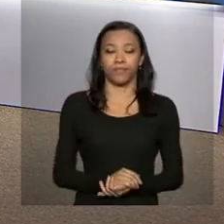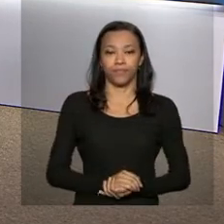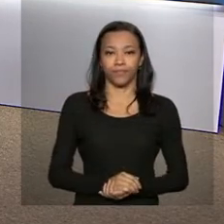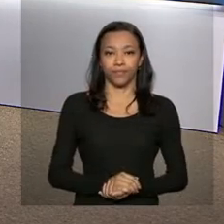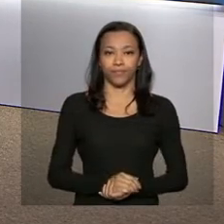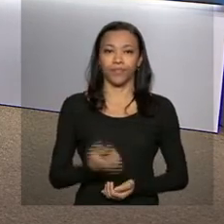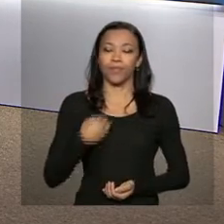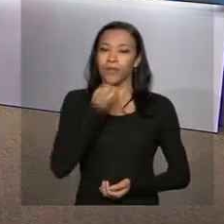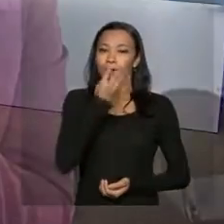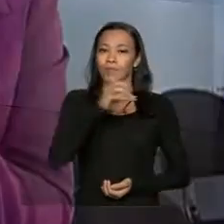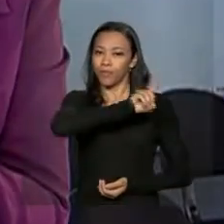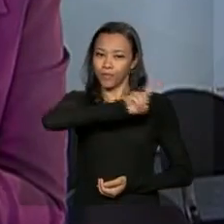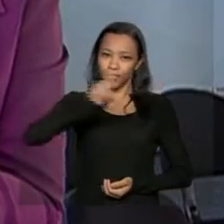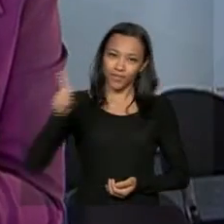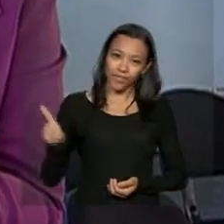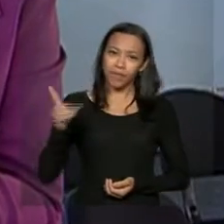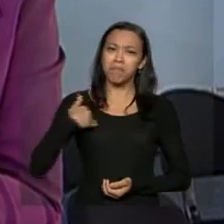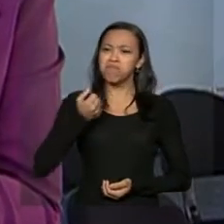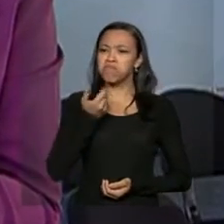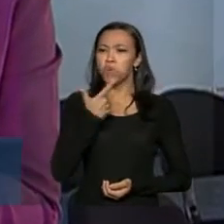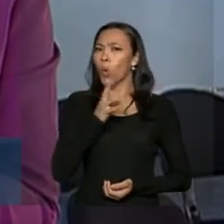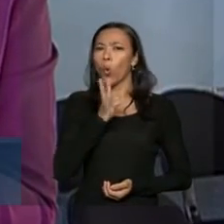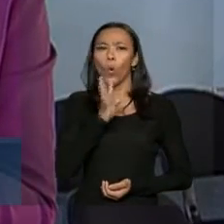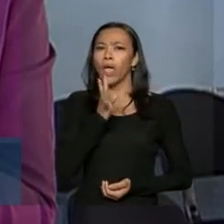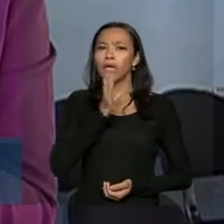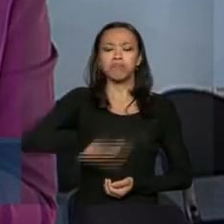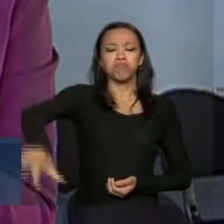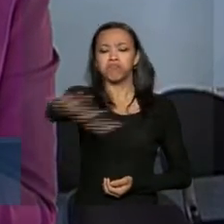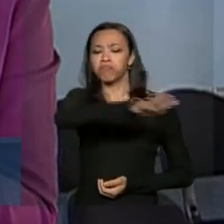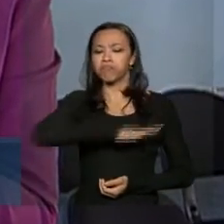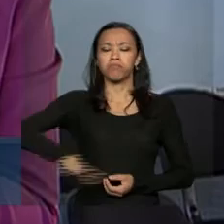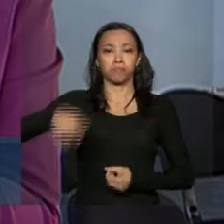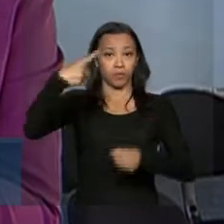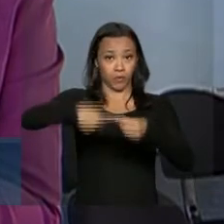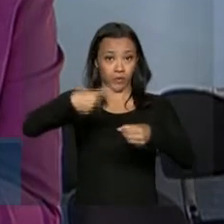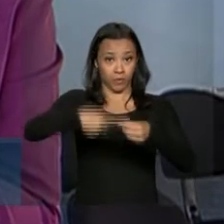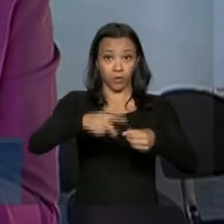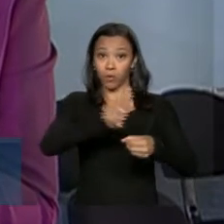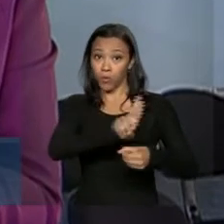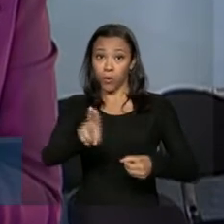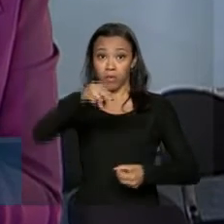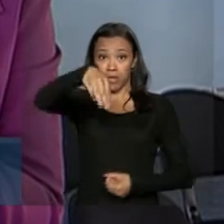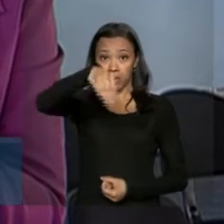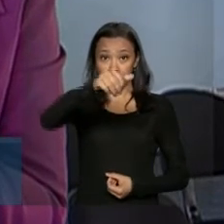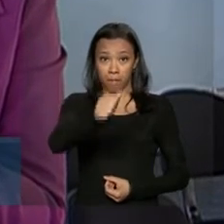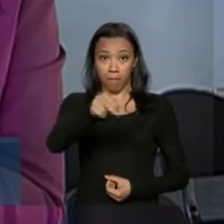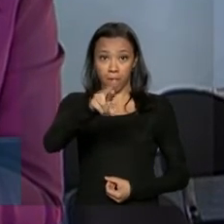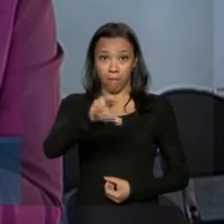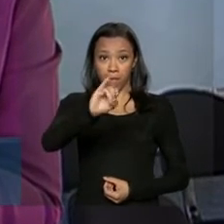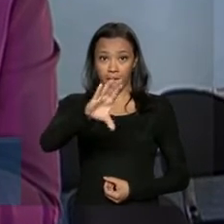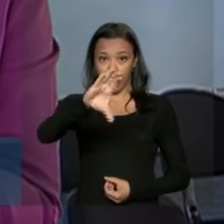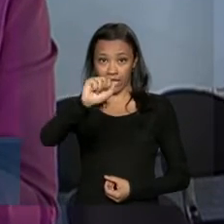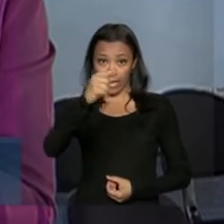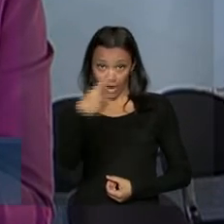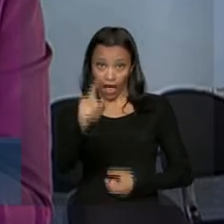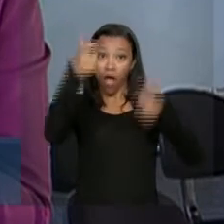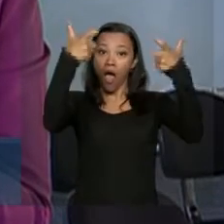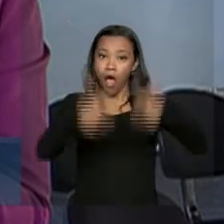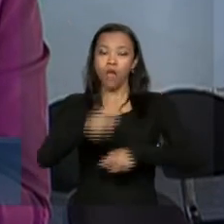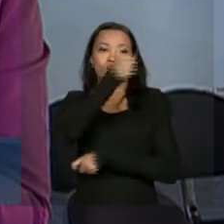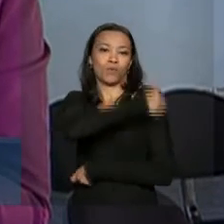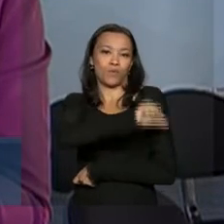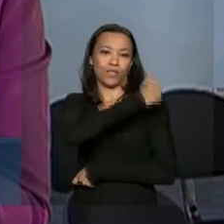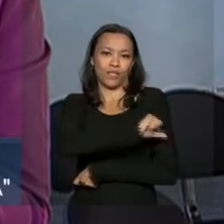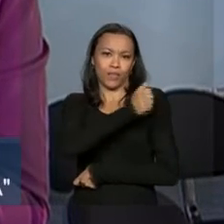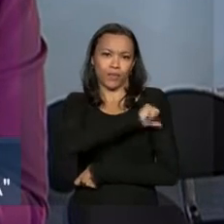Bom dia, Daniele. Para quem não conhece, Maricá fica ao norte da capital carioca. É uma cidade de praia com o litoral